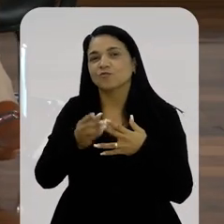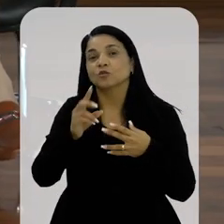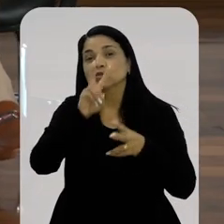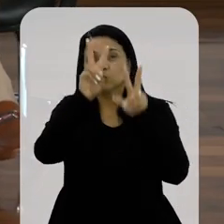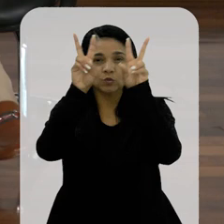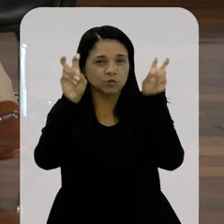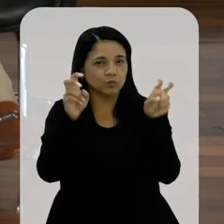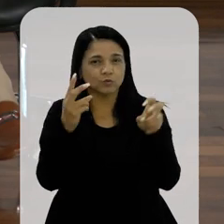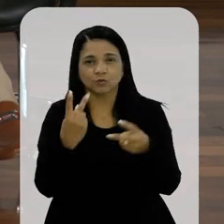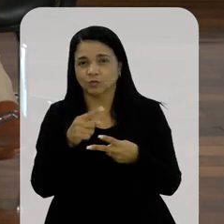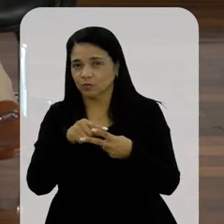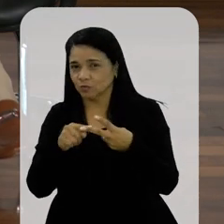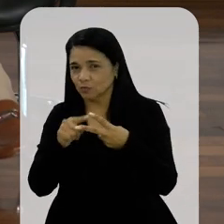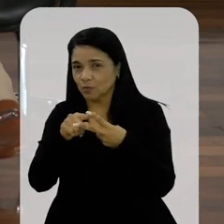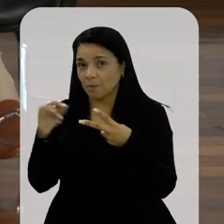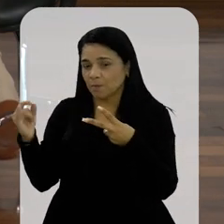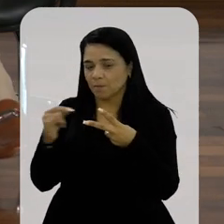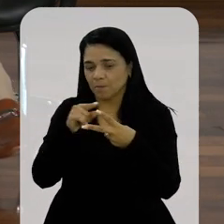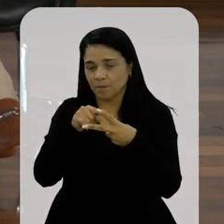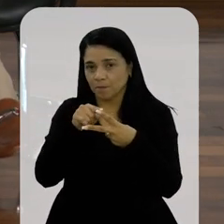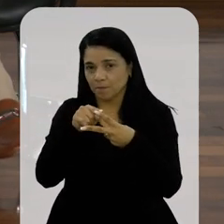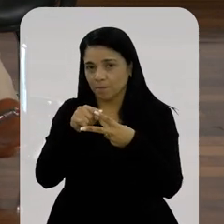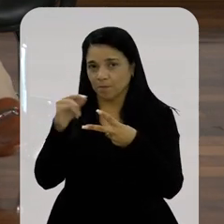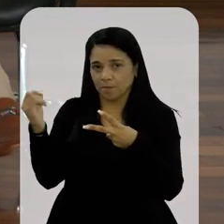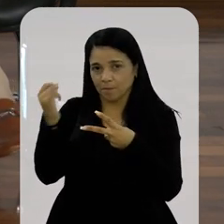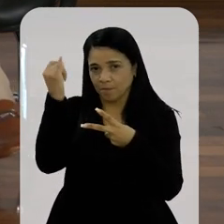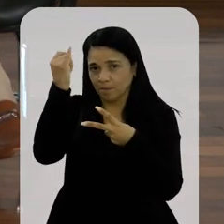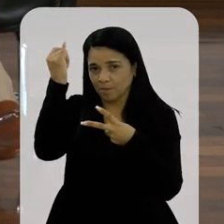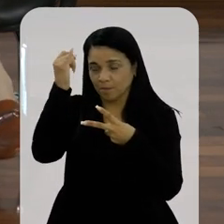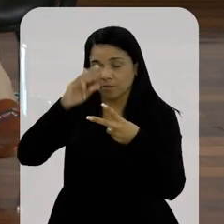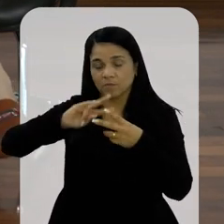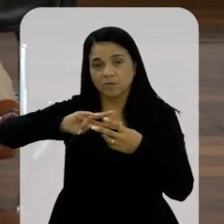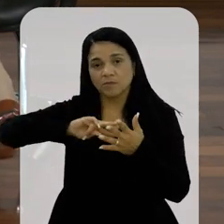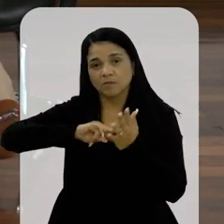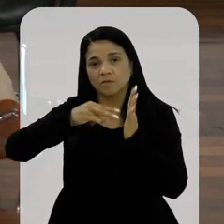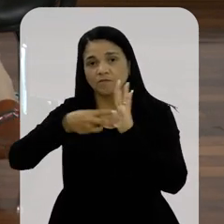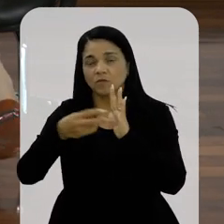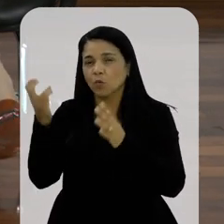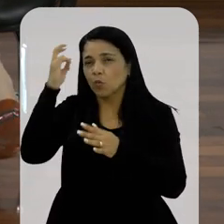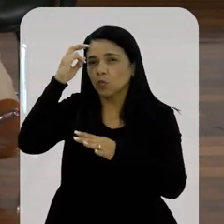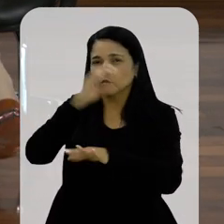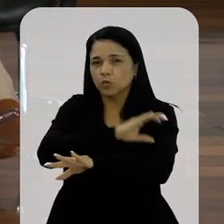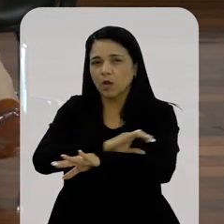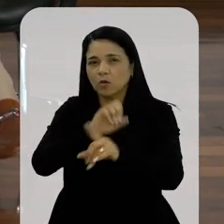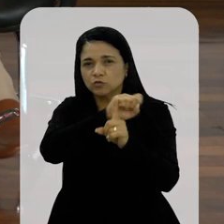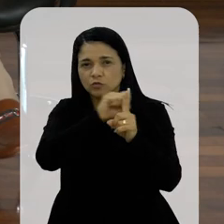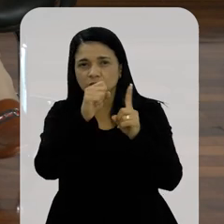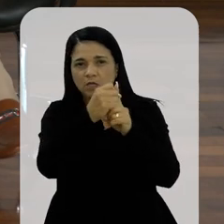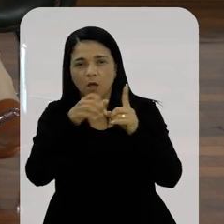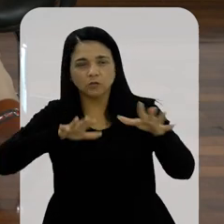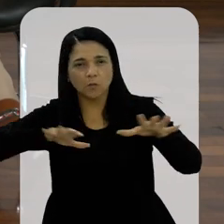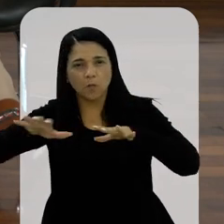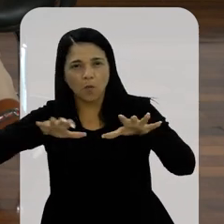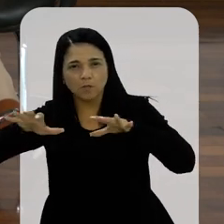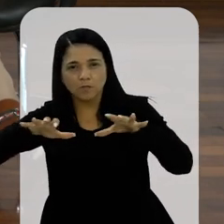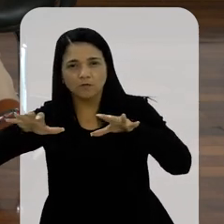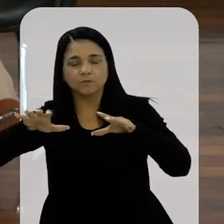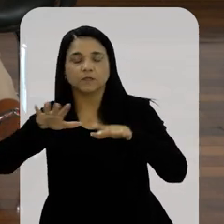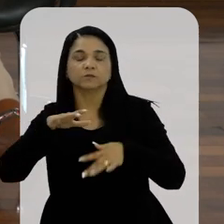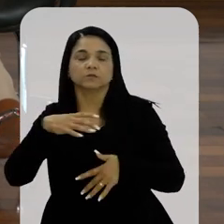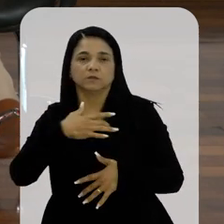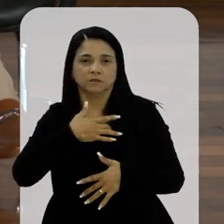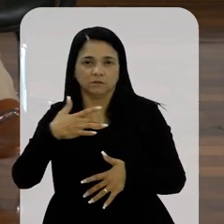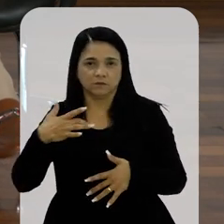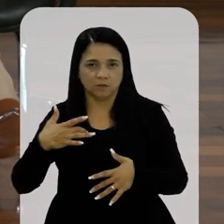primeiro bloco, de duas questões importantíssimas. Primeiro, do significado cultural, social,